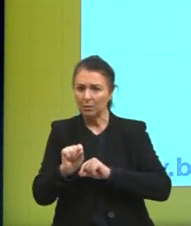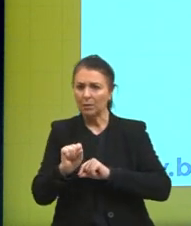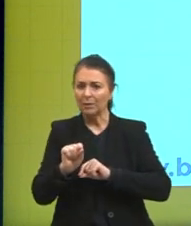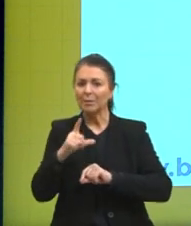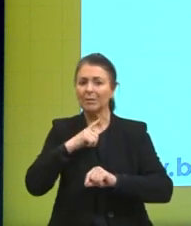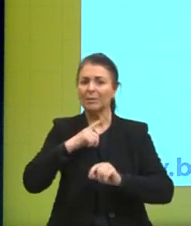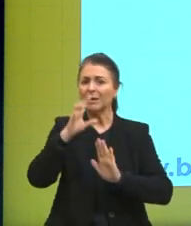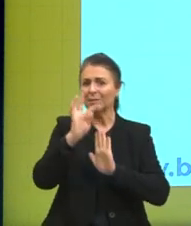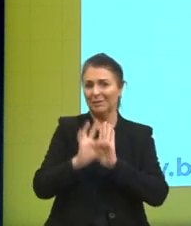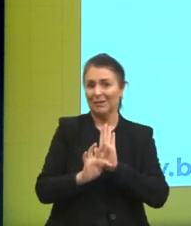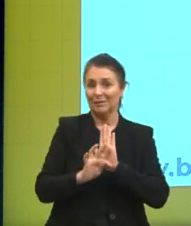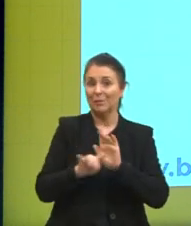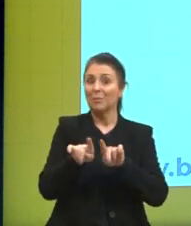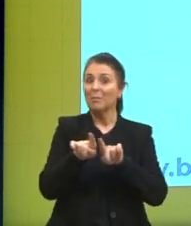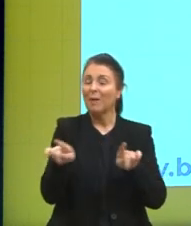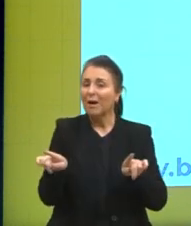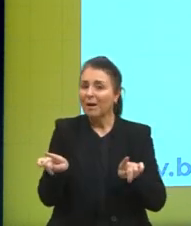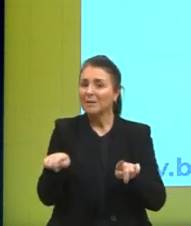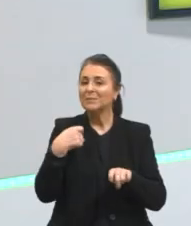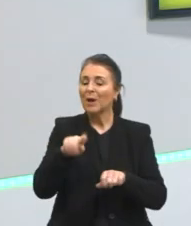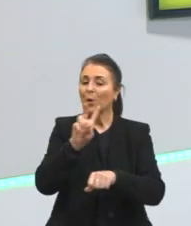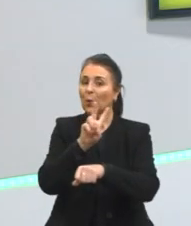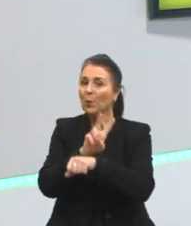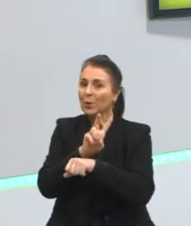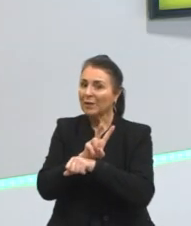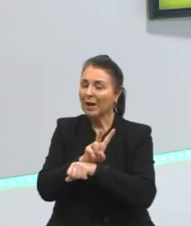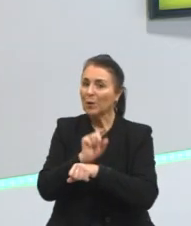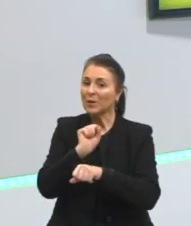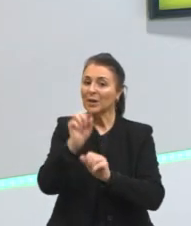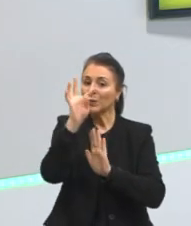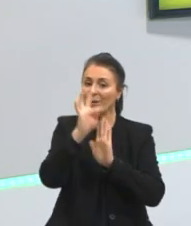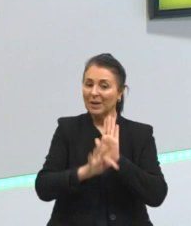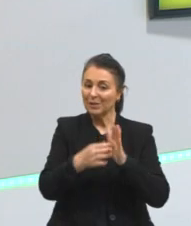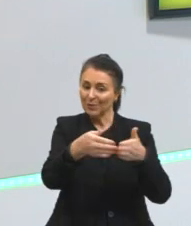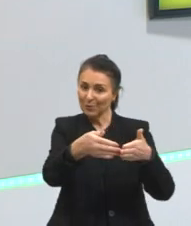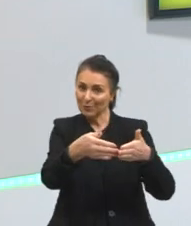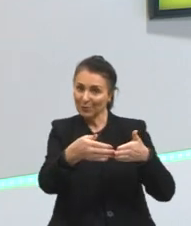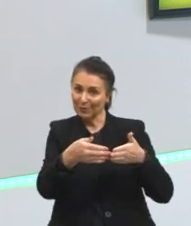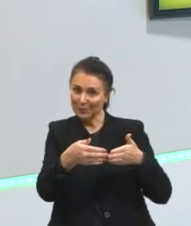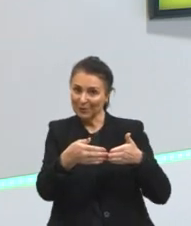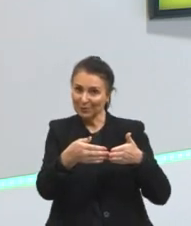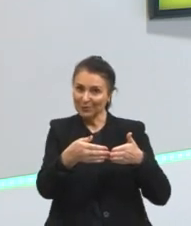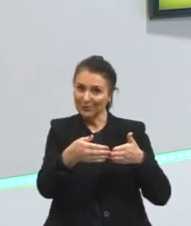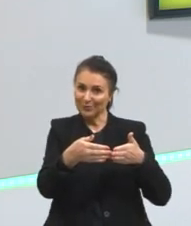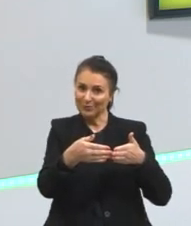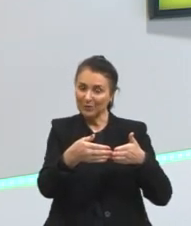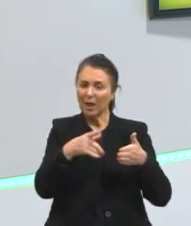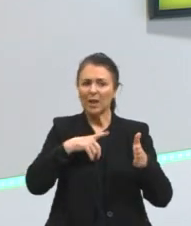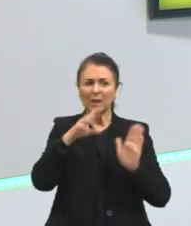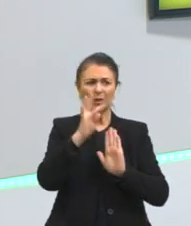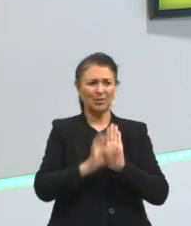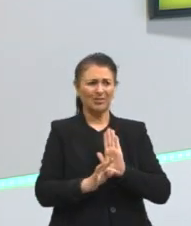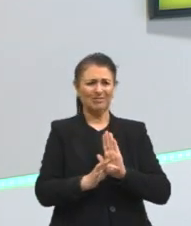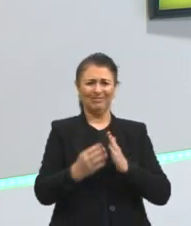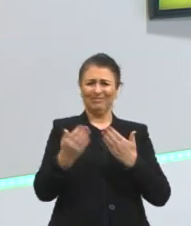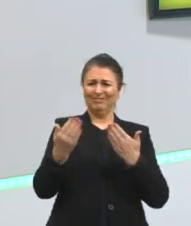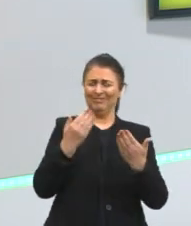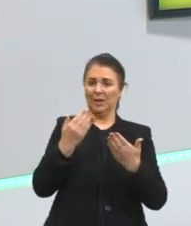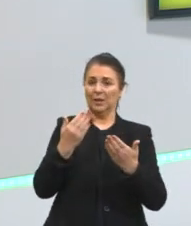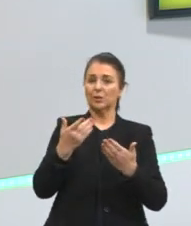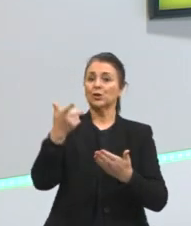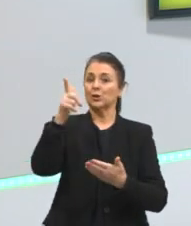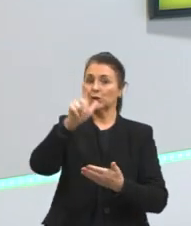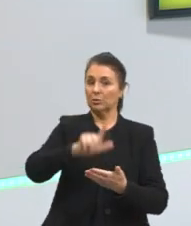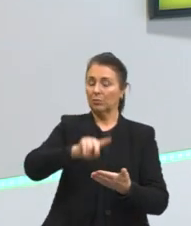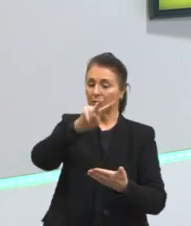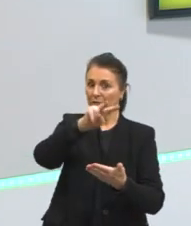do texto de alguma forma ou outra né então está no texto ah eu eu eu fiquei na dúvida volto